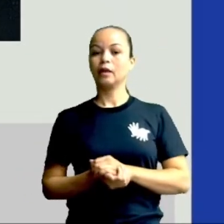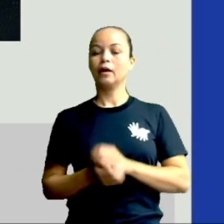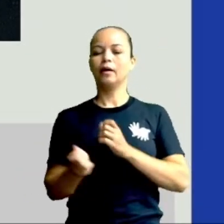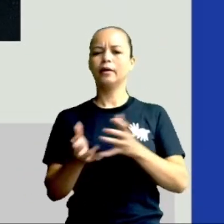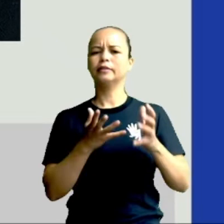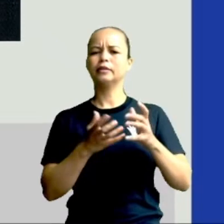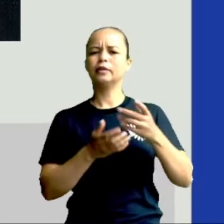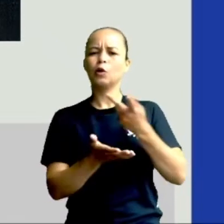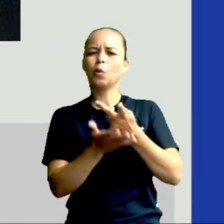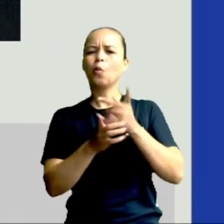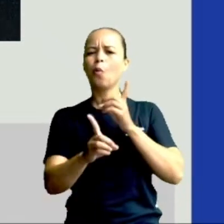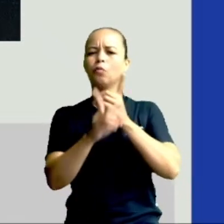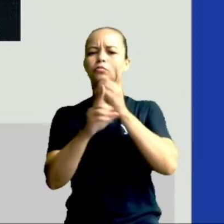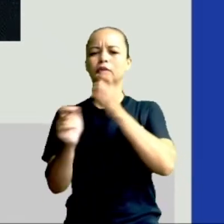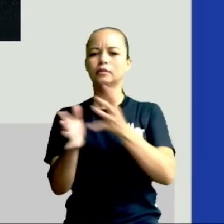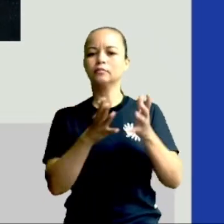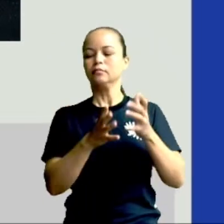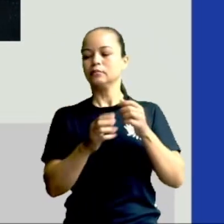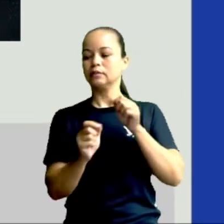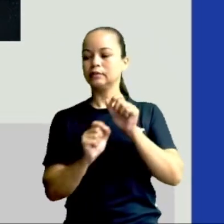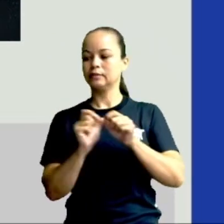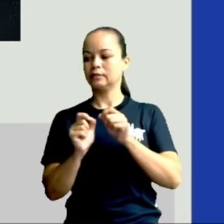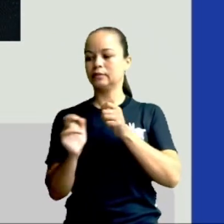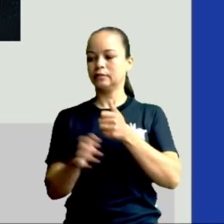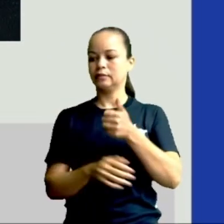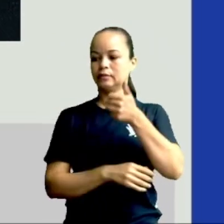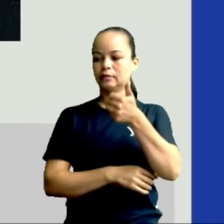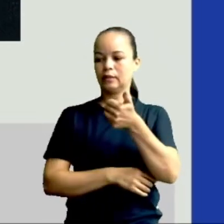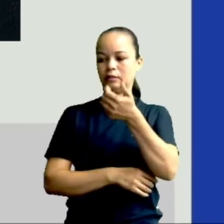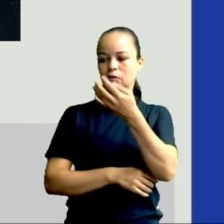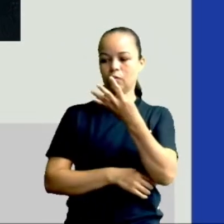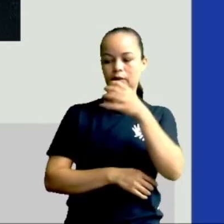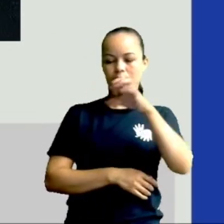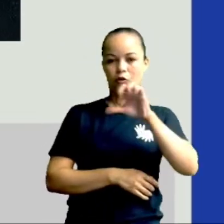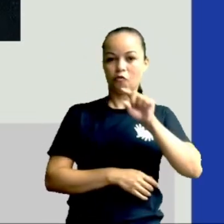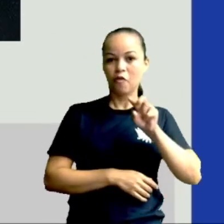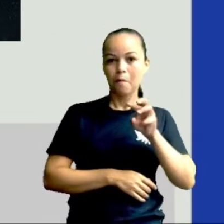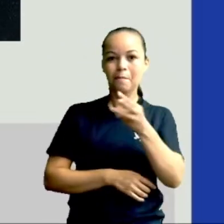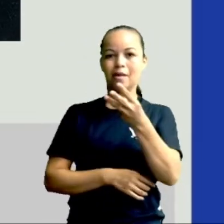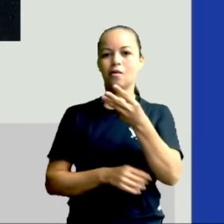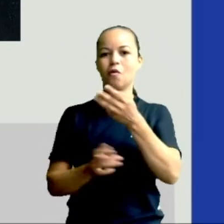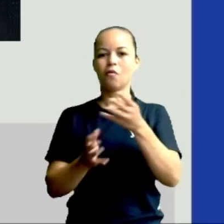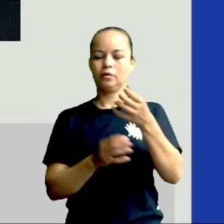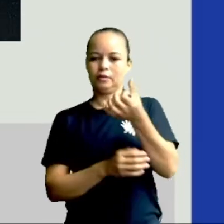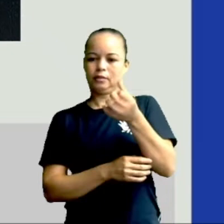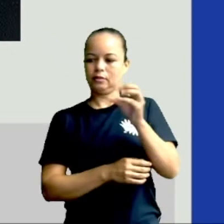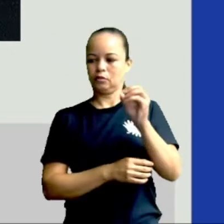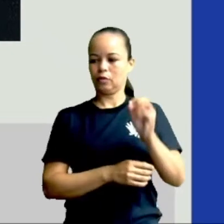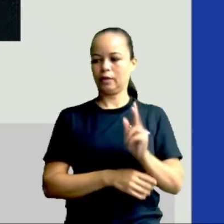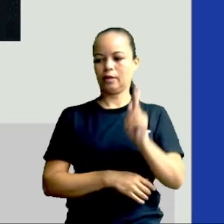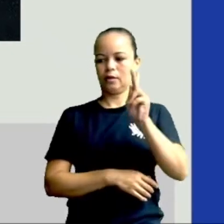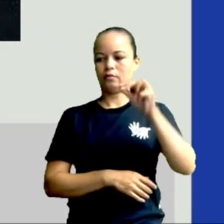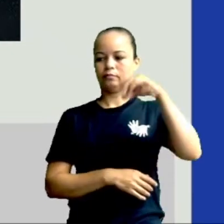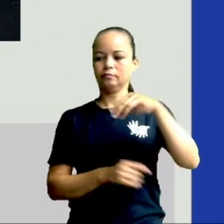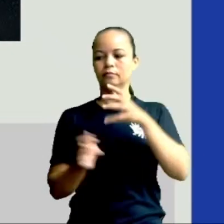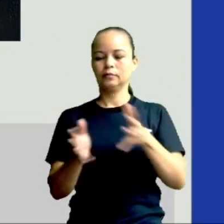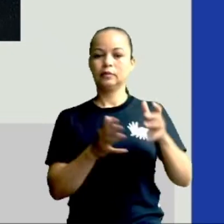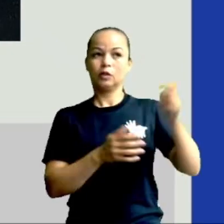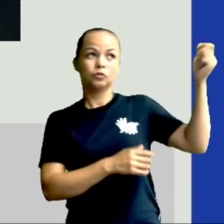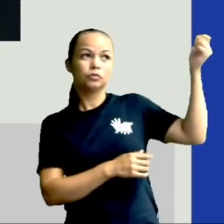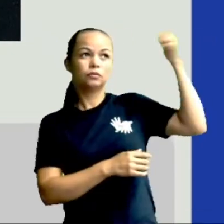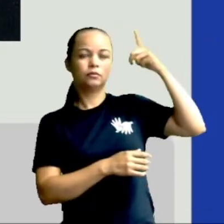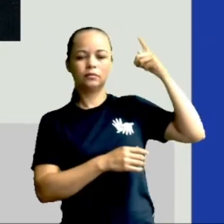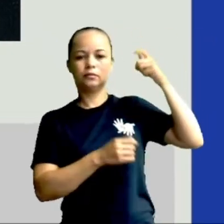149 milhões e 600 mil quilômetros do Sol. Então, a distância do Sol para a Terra é